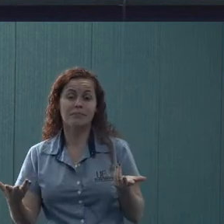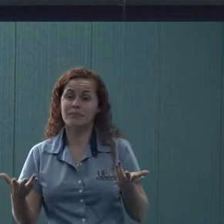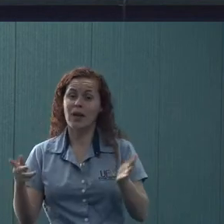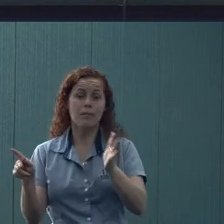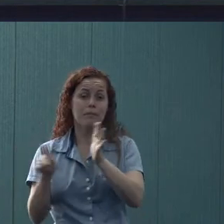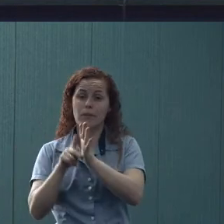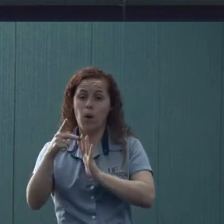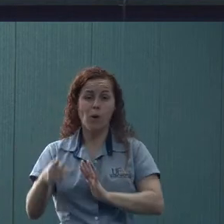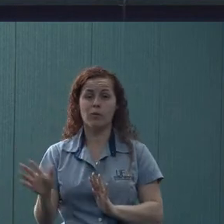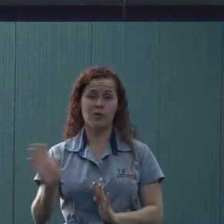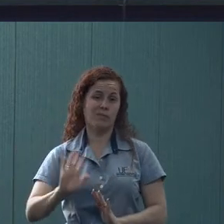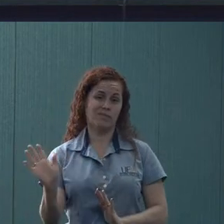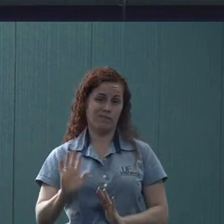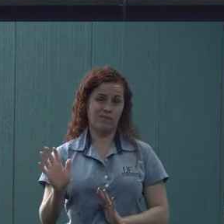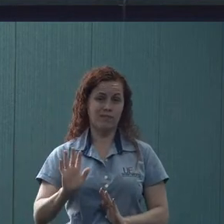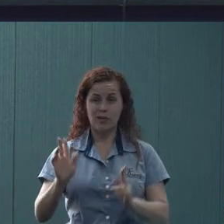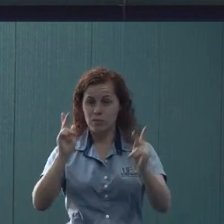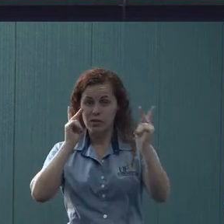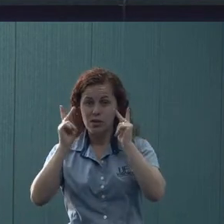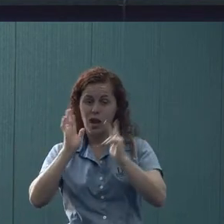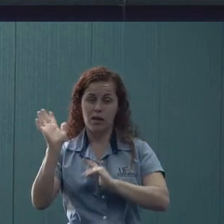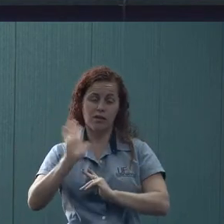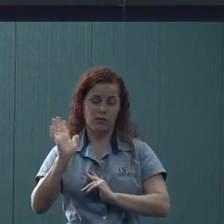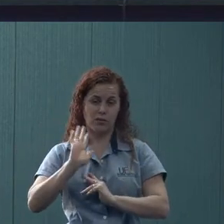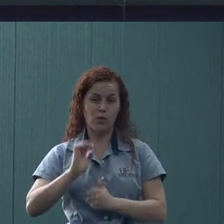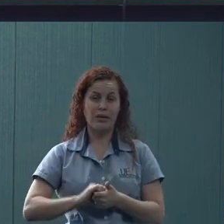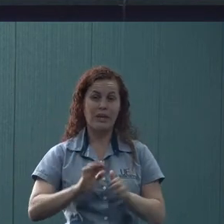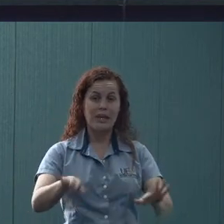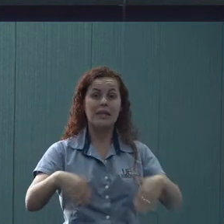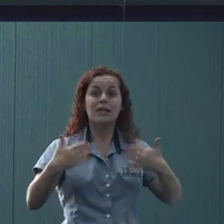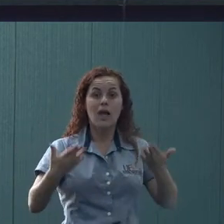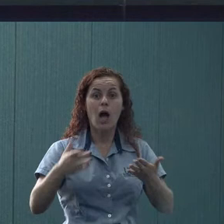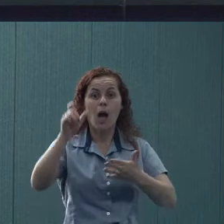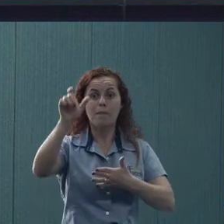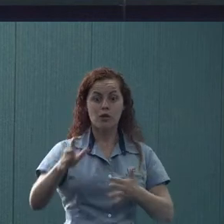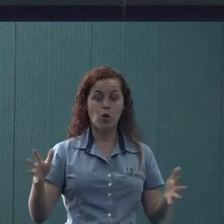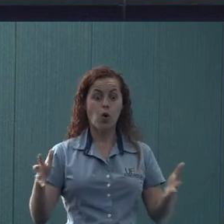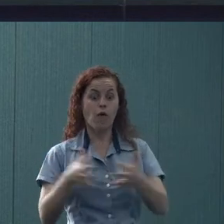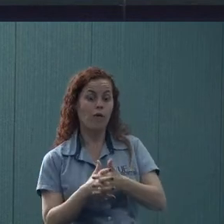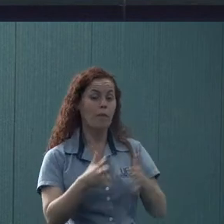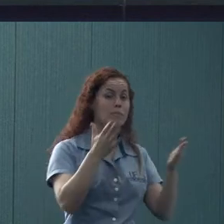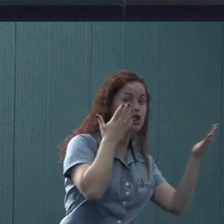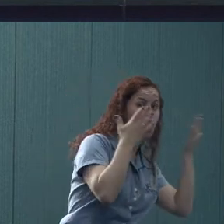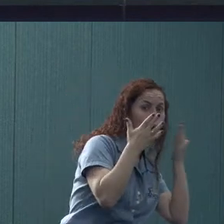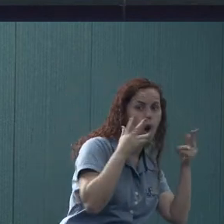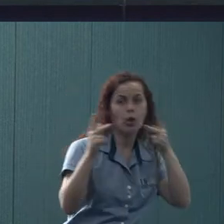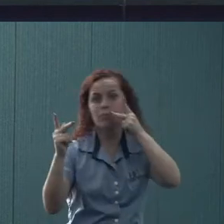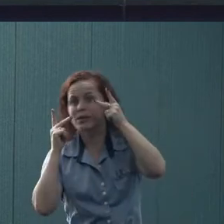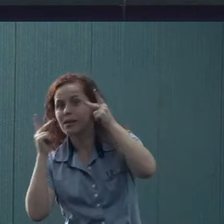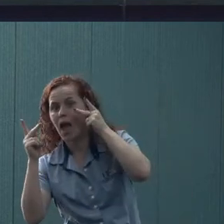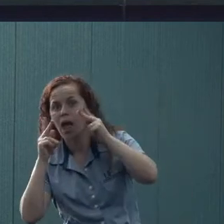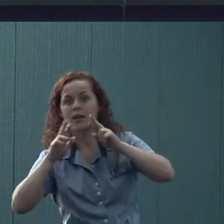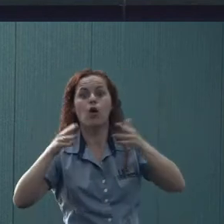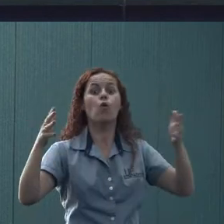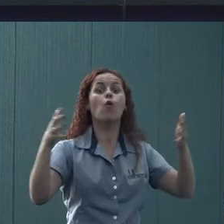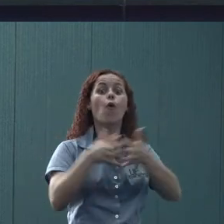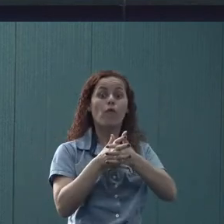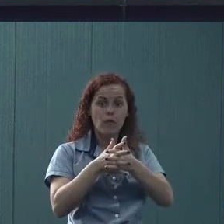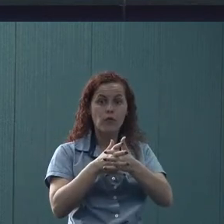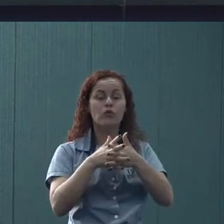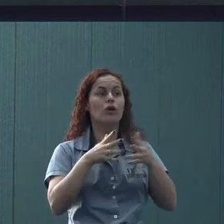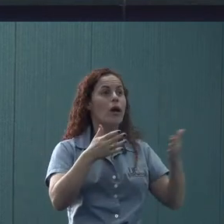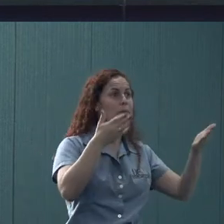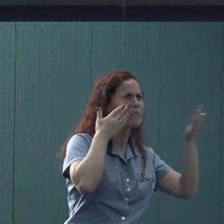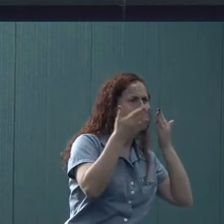propriamente da psiquiatria. E, às vezes, a pessoa também, algumas vezes confunde o psiquiatra com o psicólogo, e, às vezes, acontecia de chegar no psiquiatra